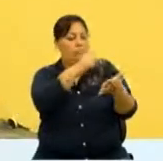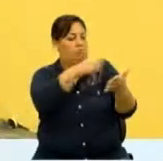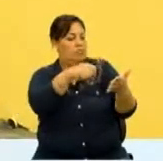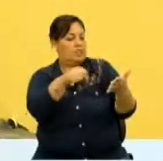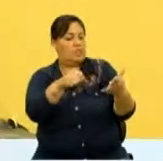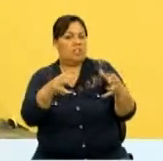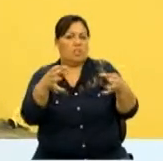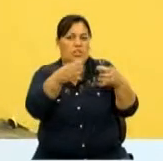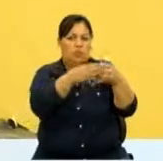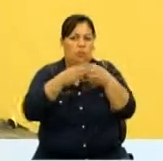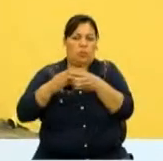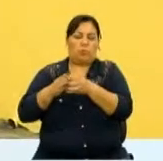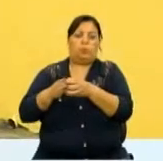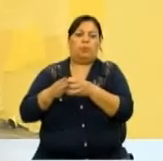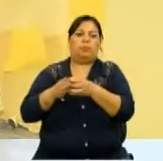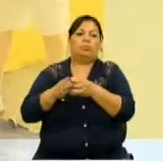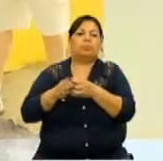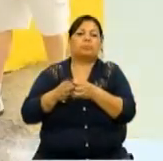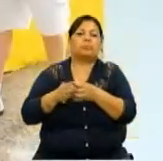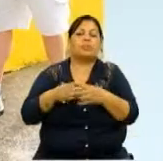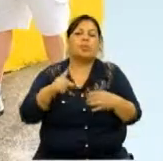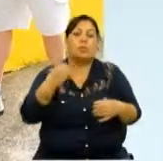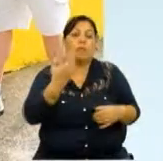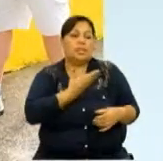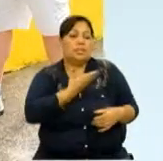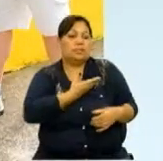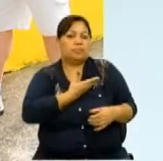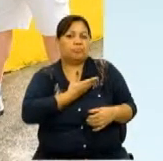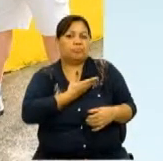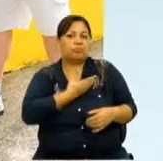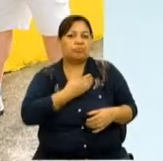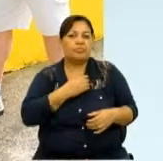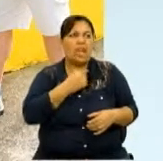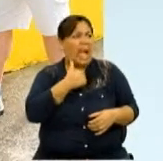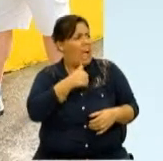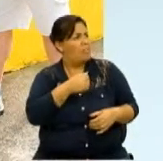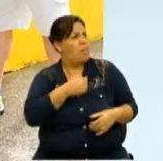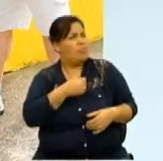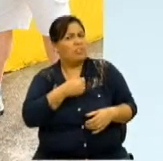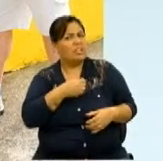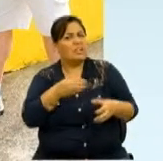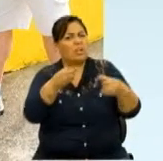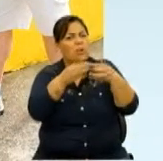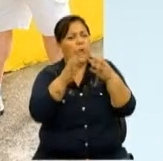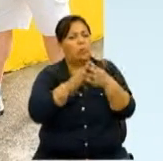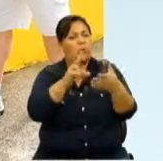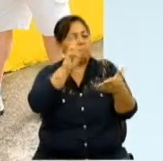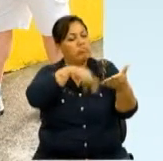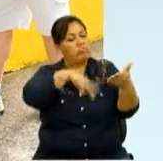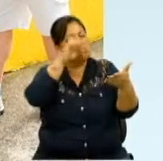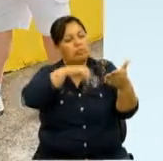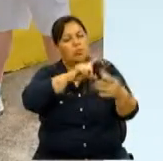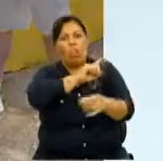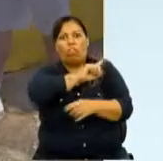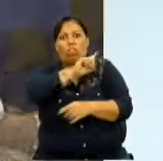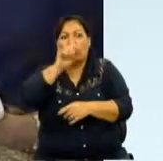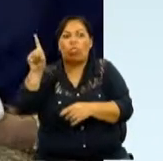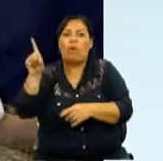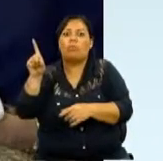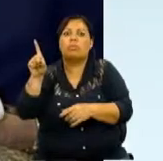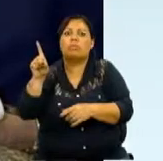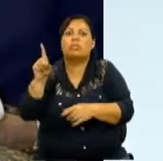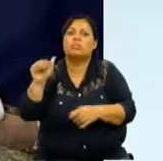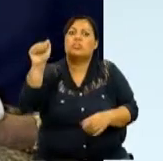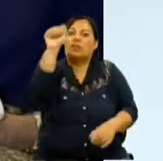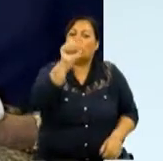em grupo. E aí, uma dessas amigas falou, vamos fazer um clube de leitura. Ela falou, não, não vamos fazer clube